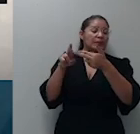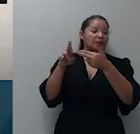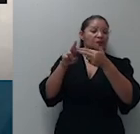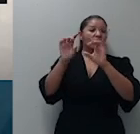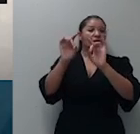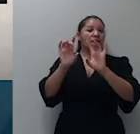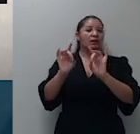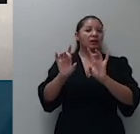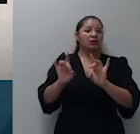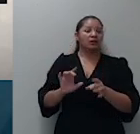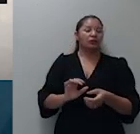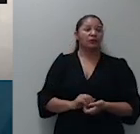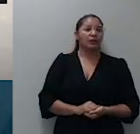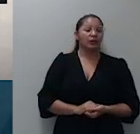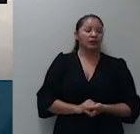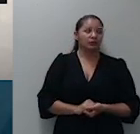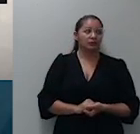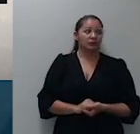113 do Rio de Janeiro